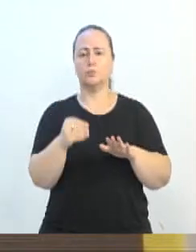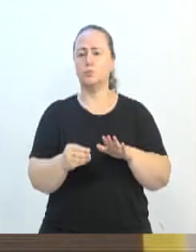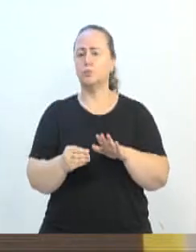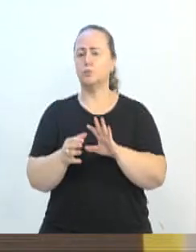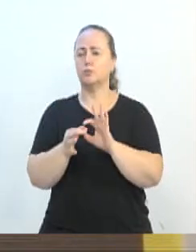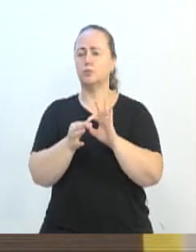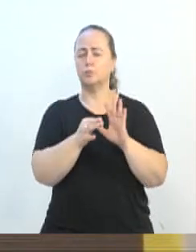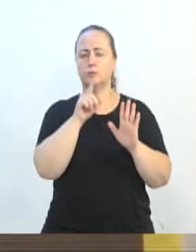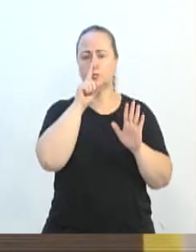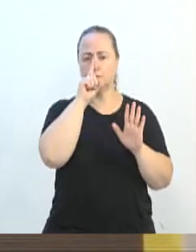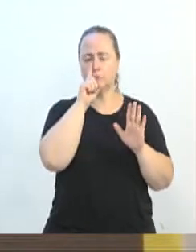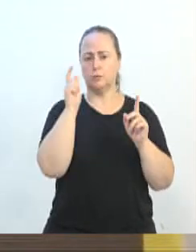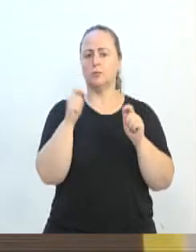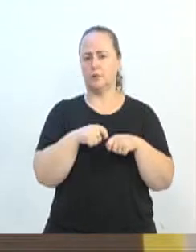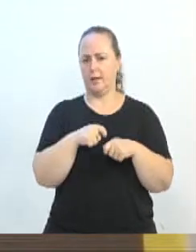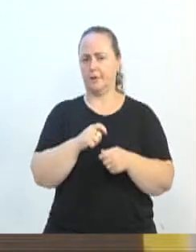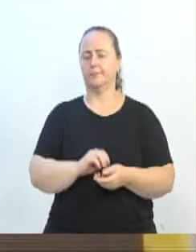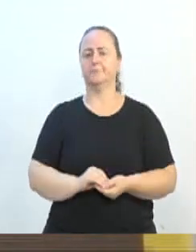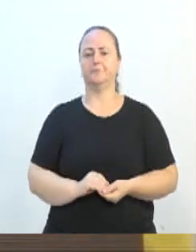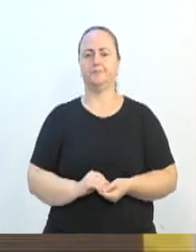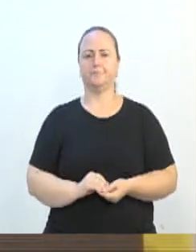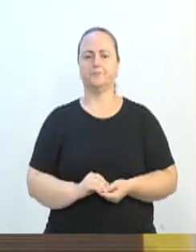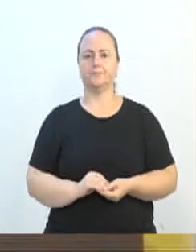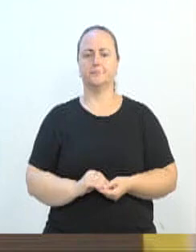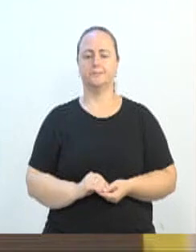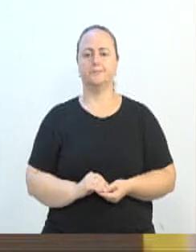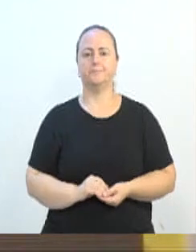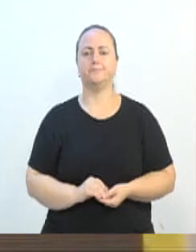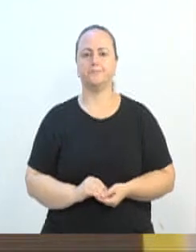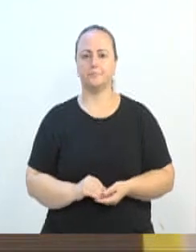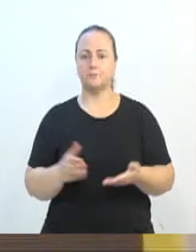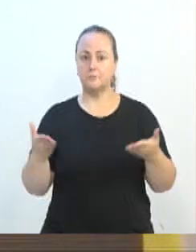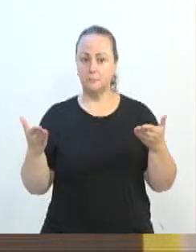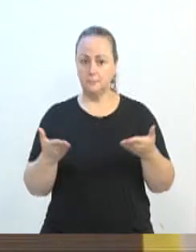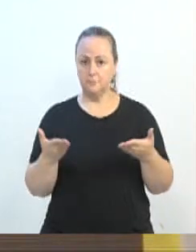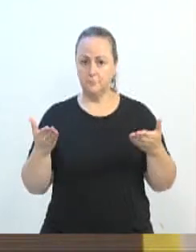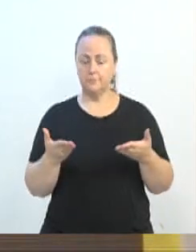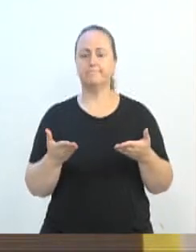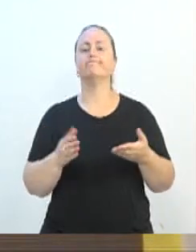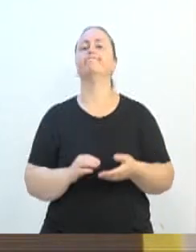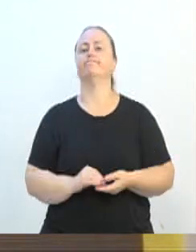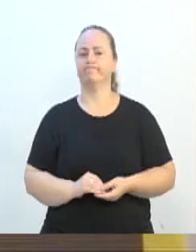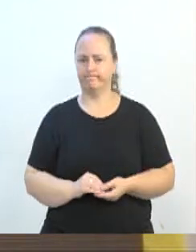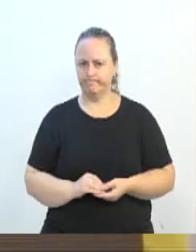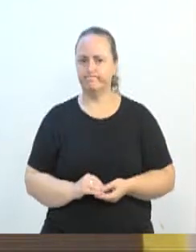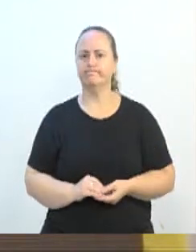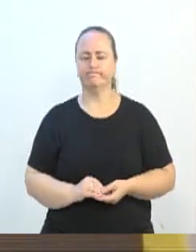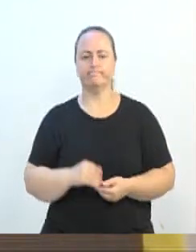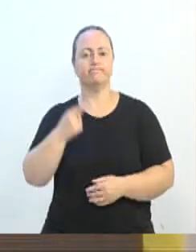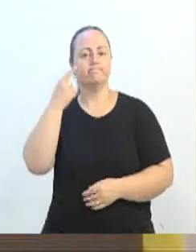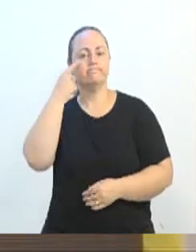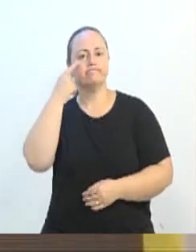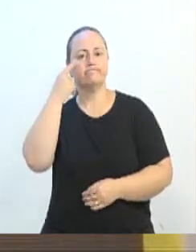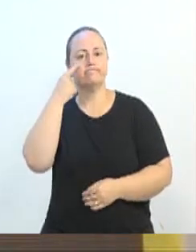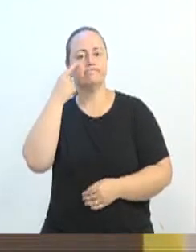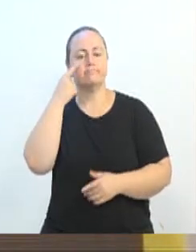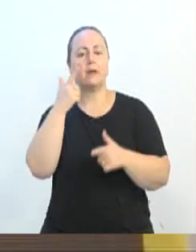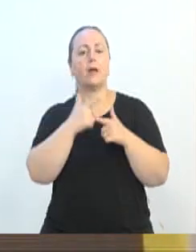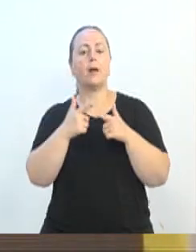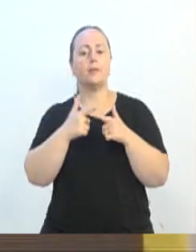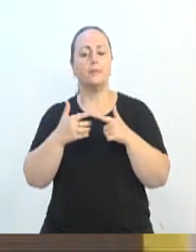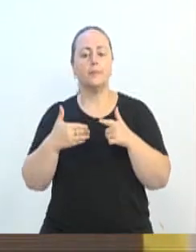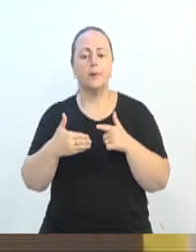Ito. Portanto, nesse momento, fazemos votos para que a situação se normalize o mais rápido